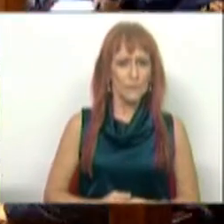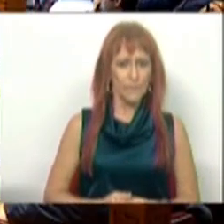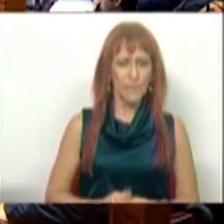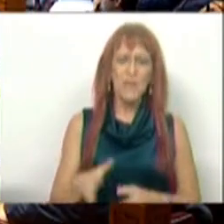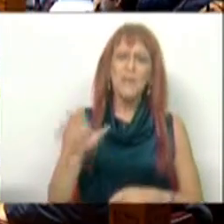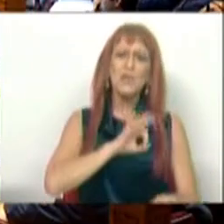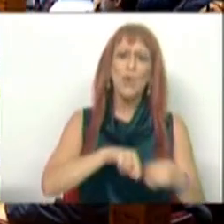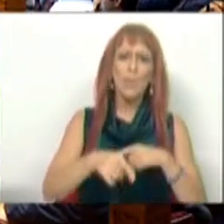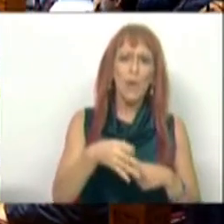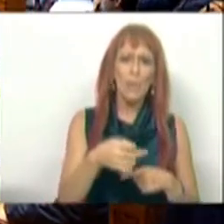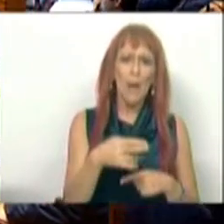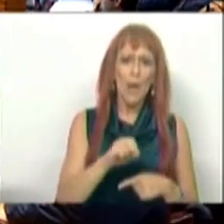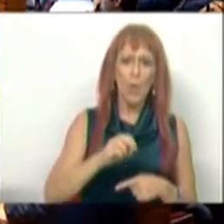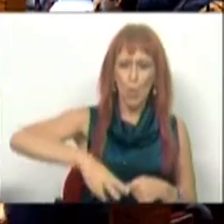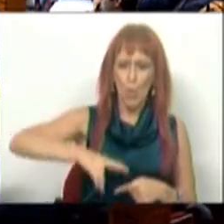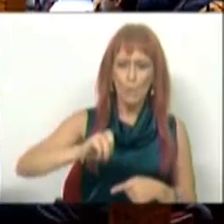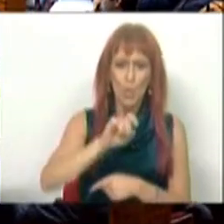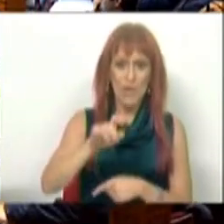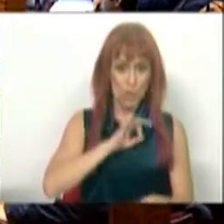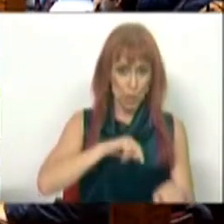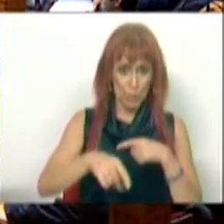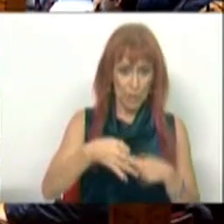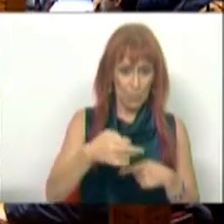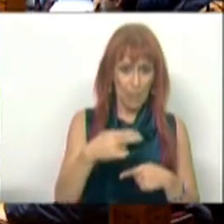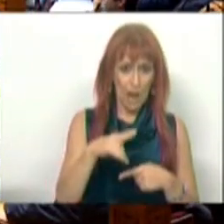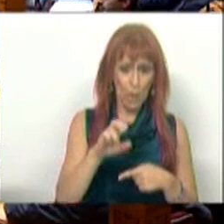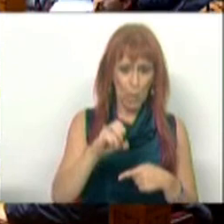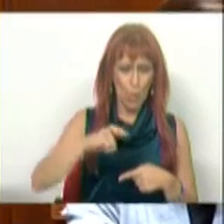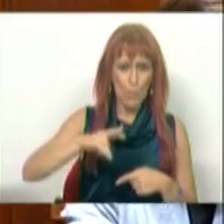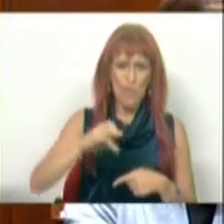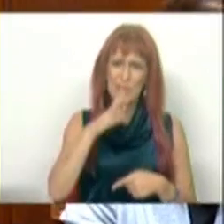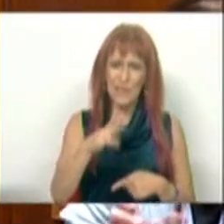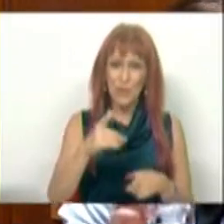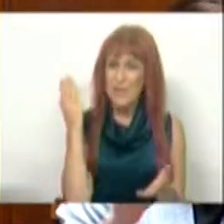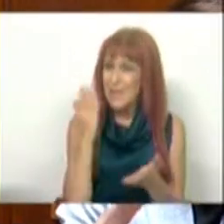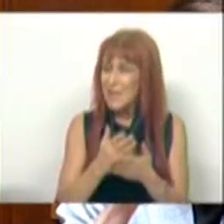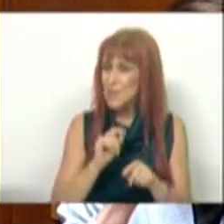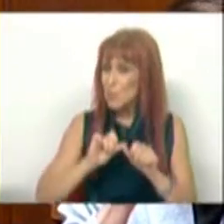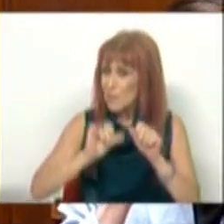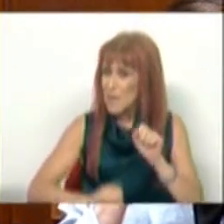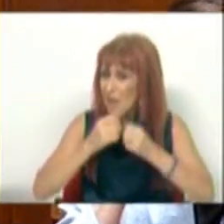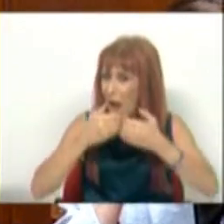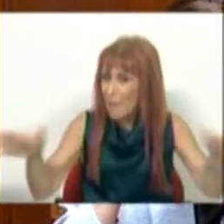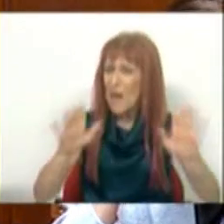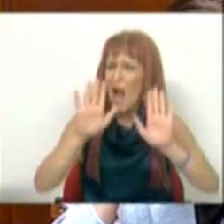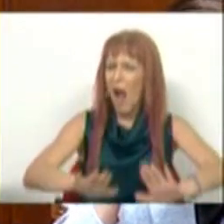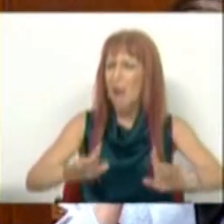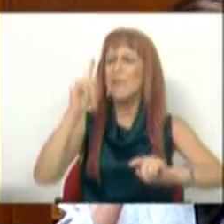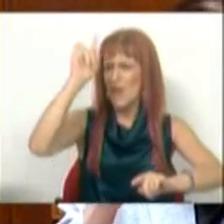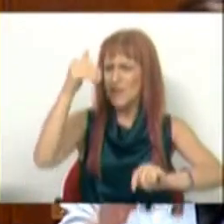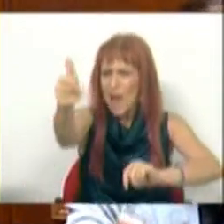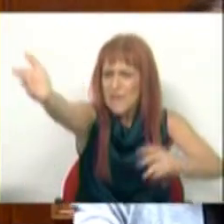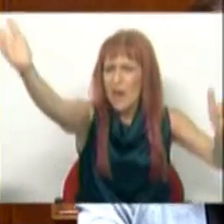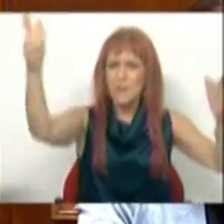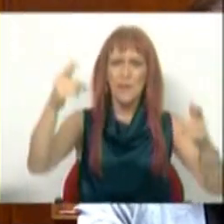E o Sr. Deputado Paulo Nish, o Sr. Deputado Paulo Nish está a dizer, desde a intervenção de abertura, calma que já vai saber,